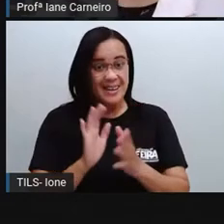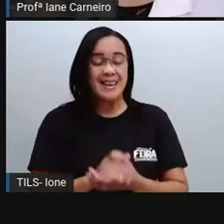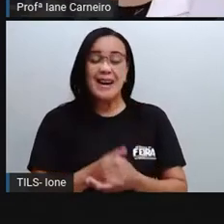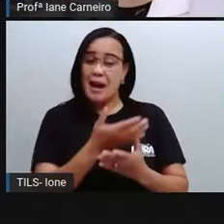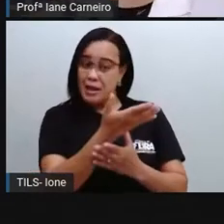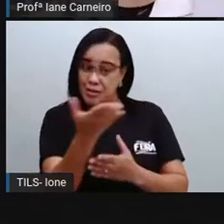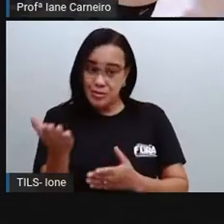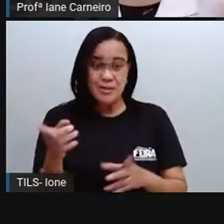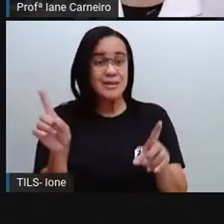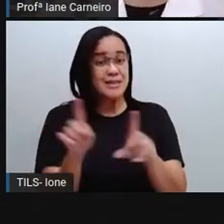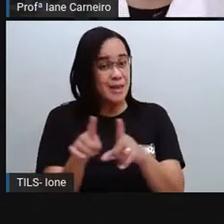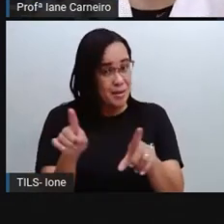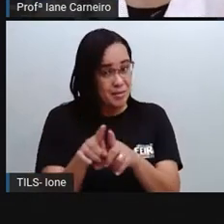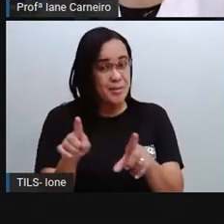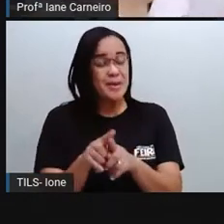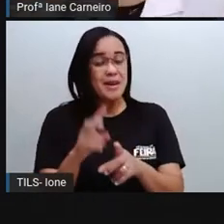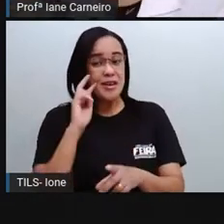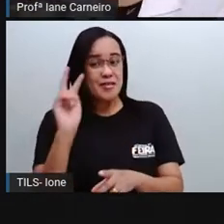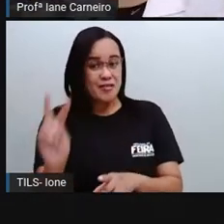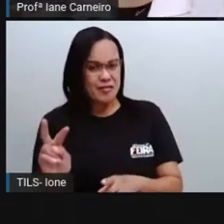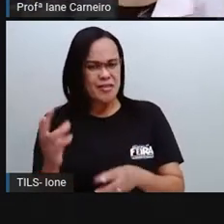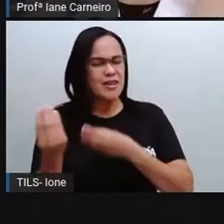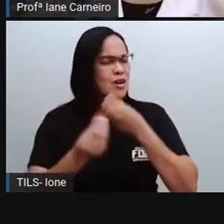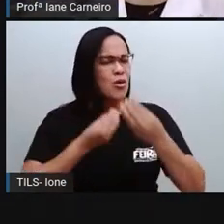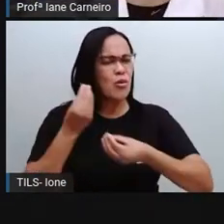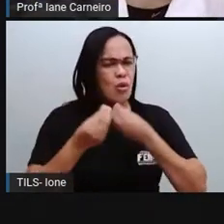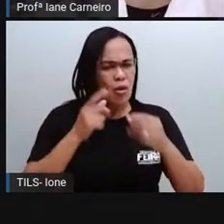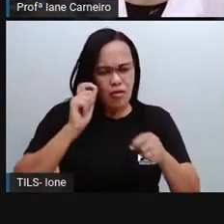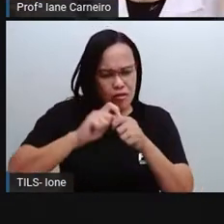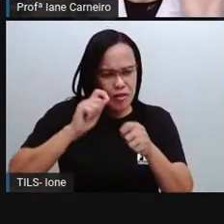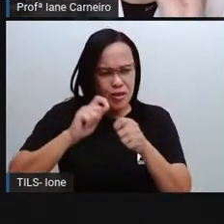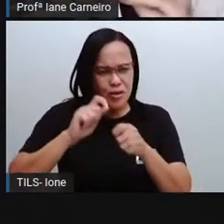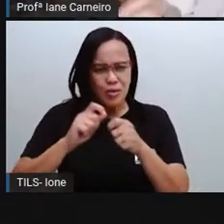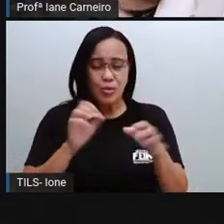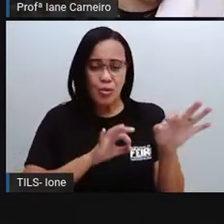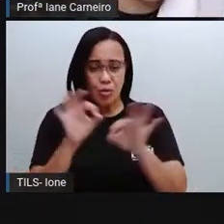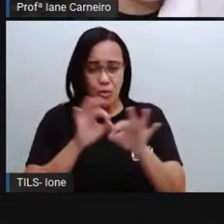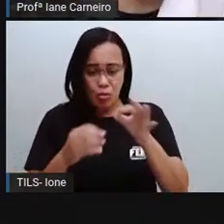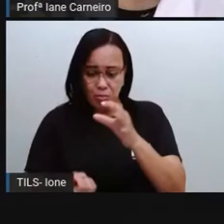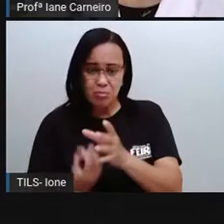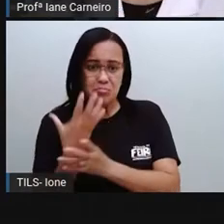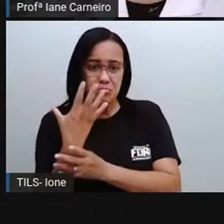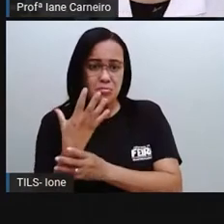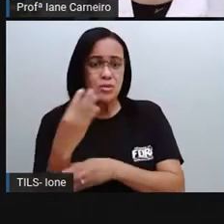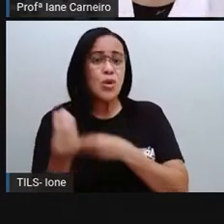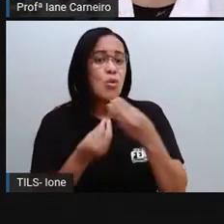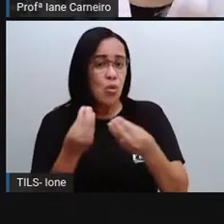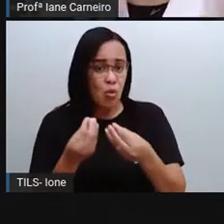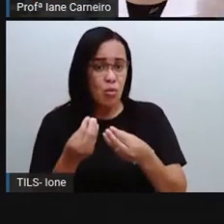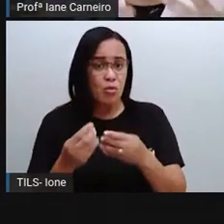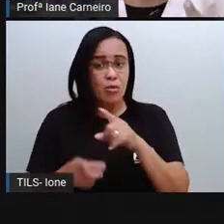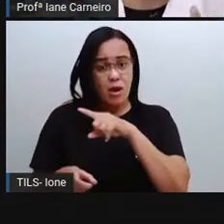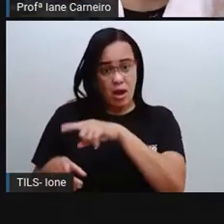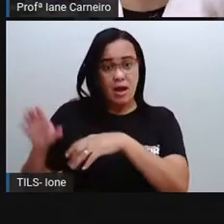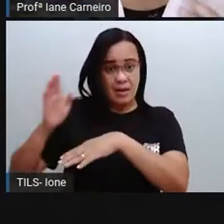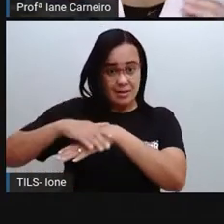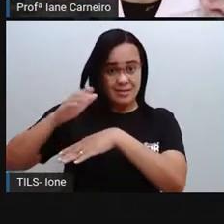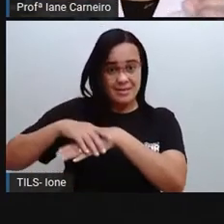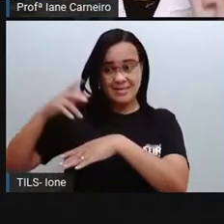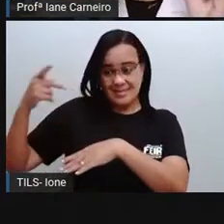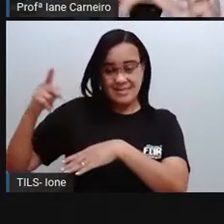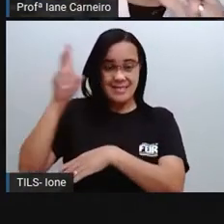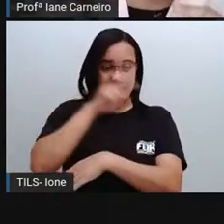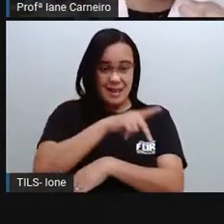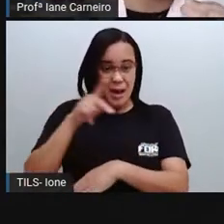tenho algum resíduo novo em casa, uma casca de ovo, casca de banana, eu acrescento na minha composteira, né? E ela já tá produzindo